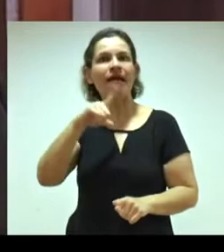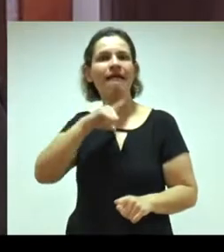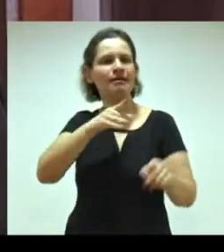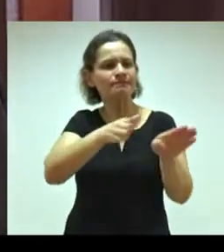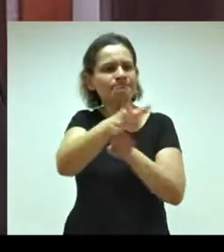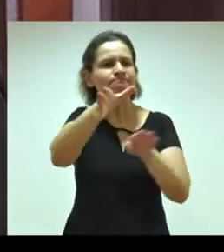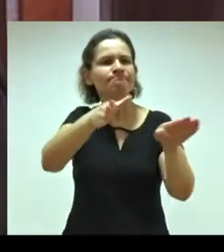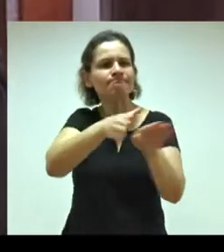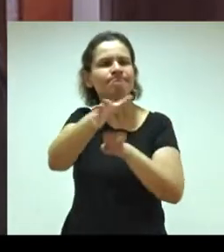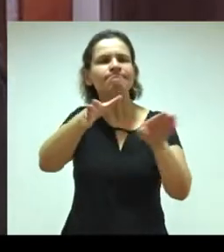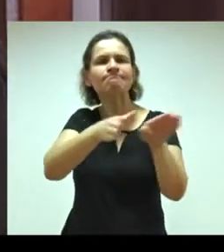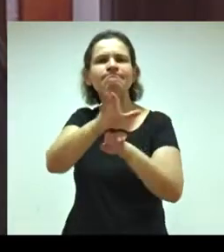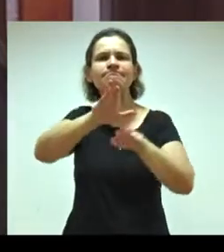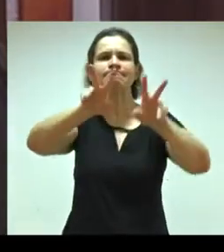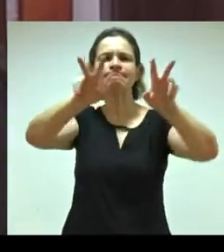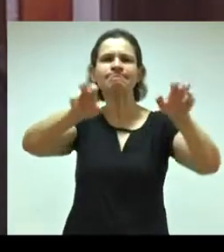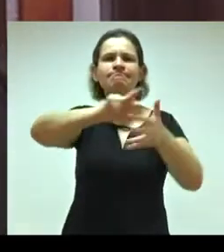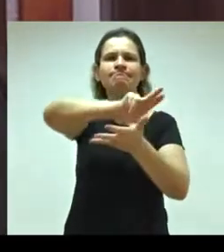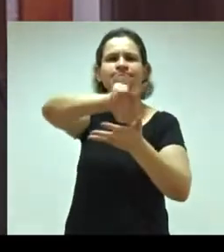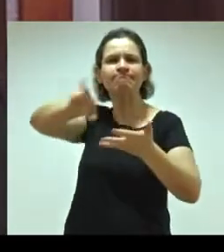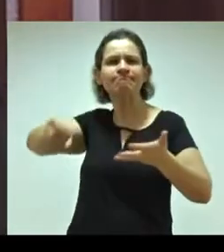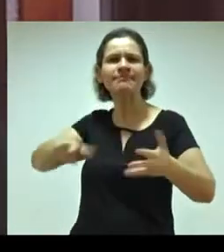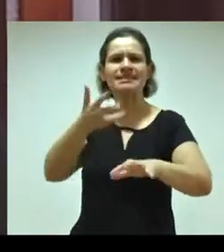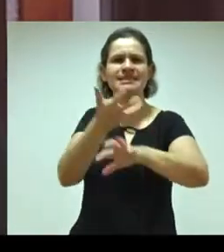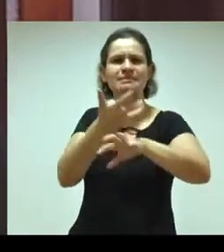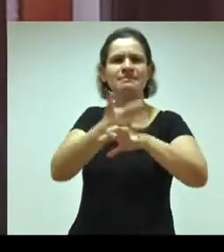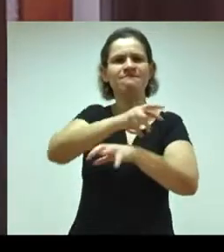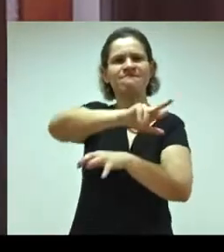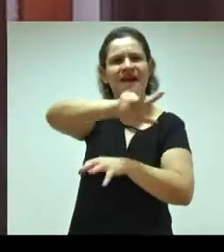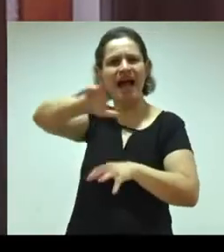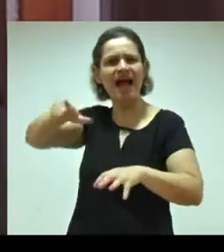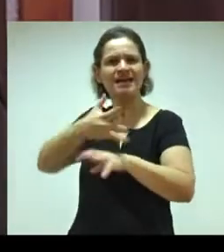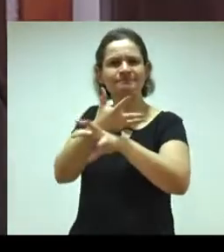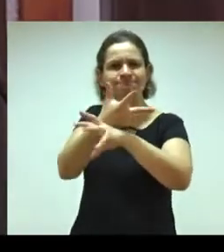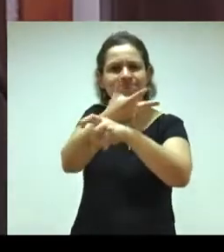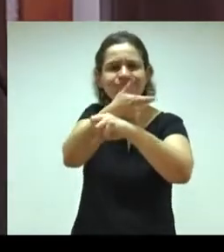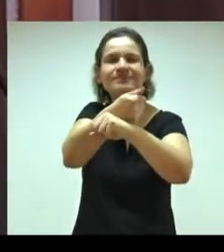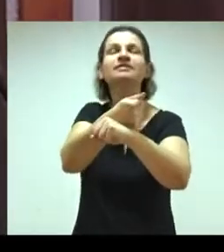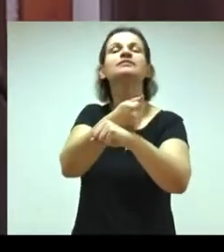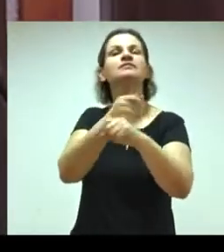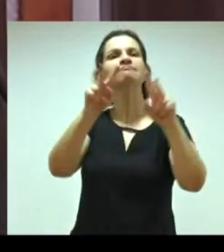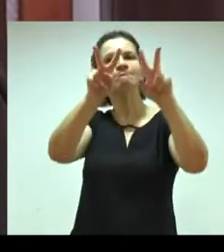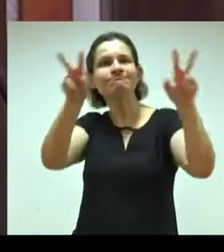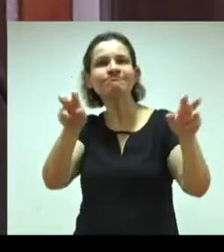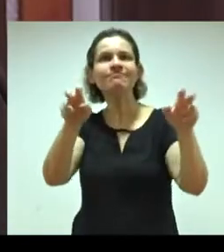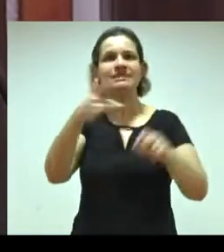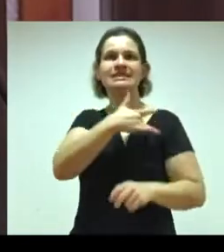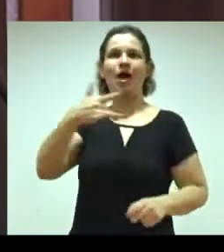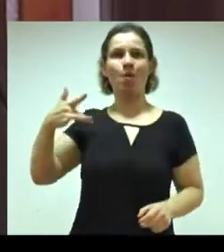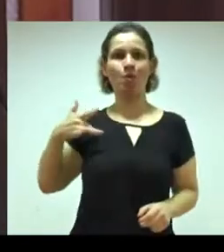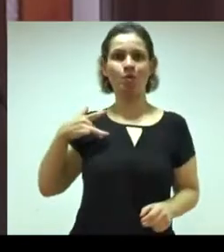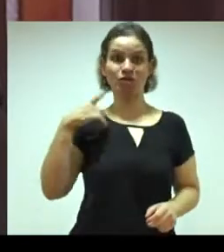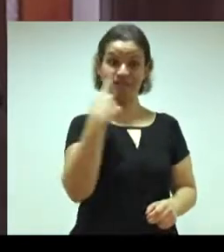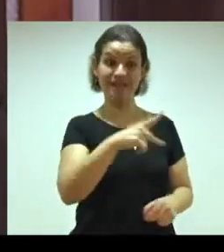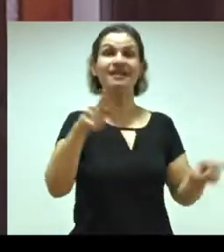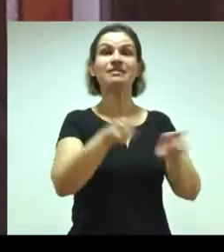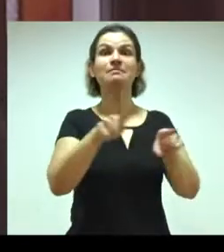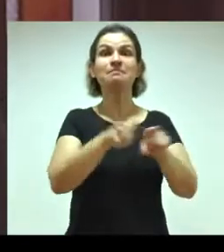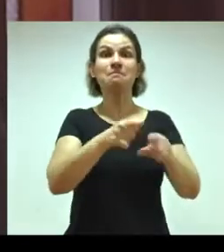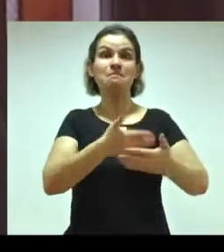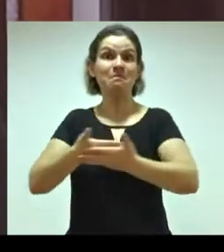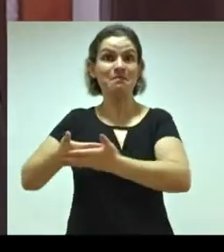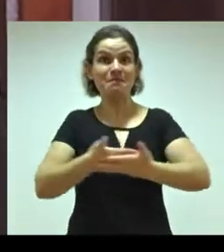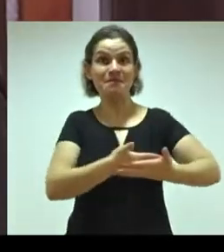orientações multidisciplinares a respeito da saúde dela e do bebê